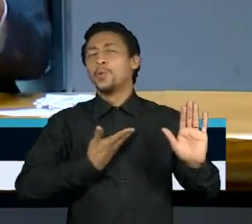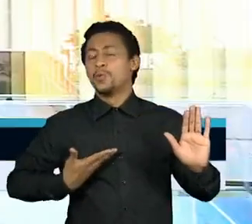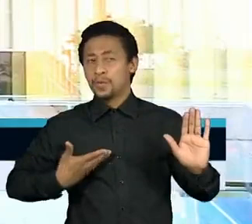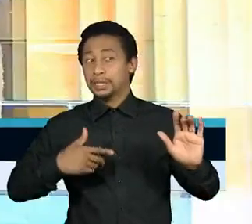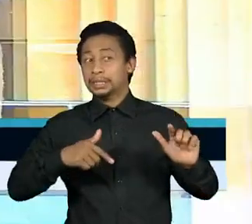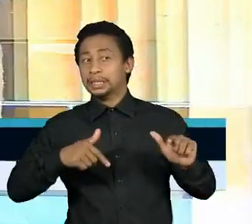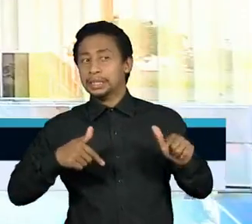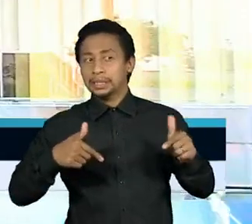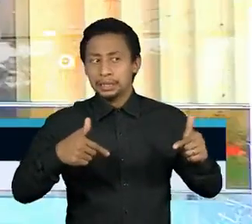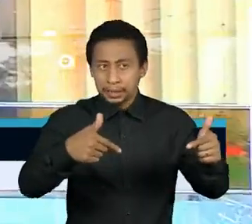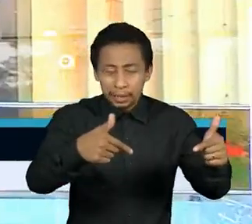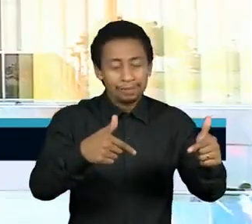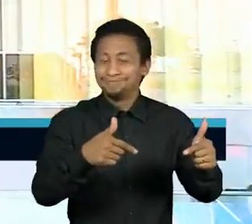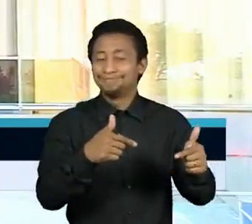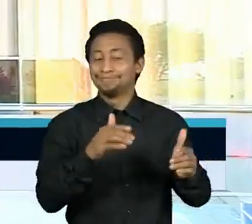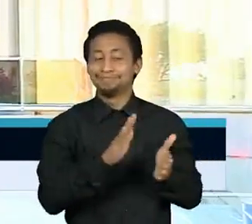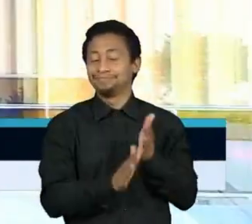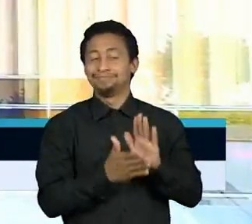fiscais.